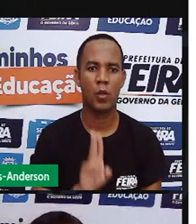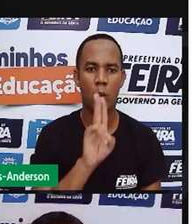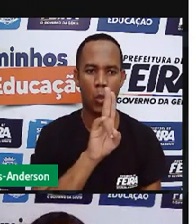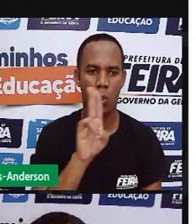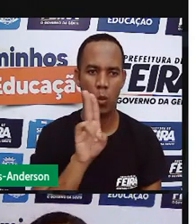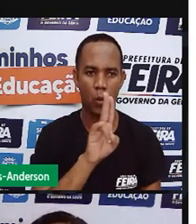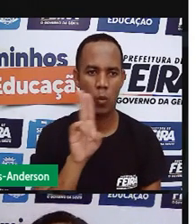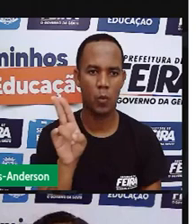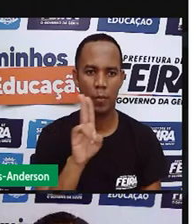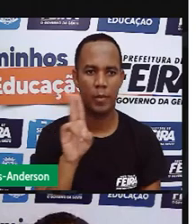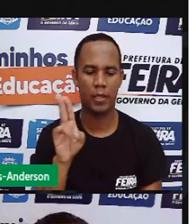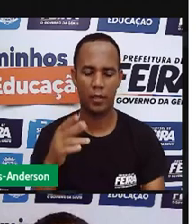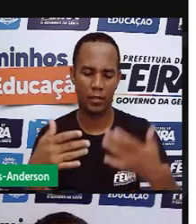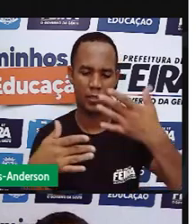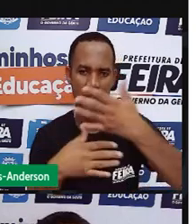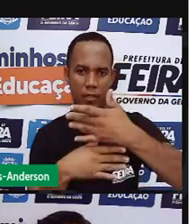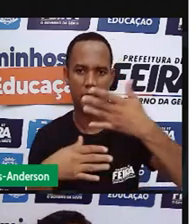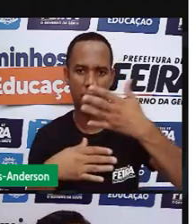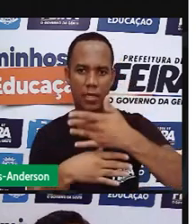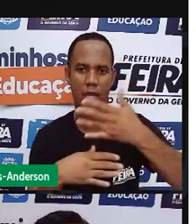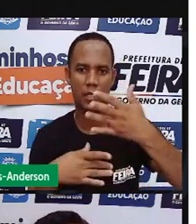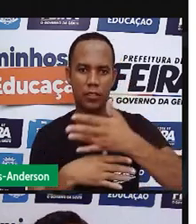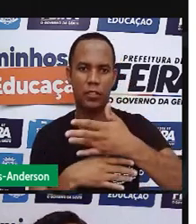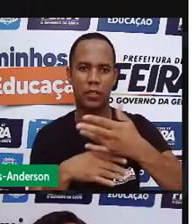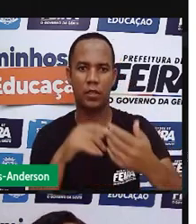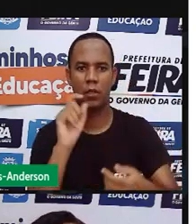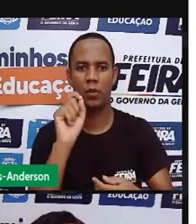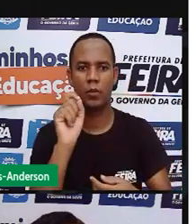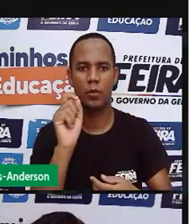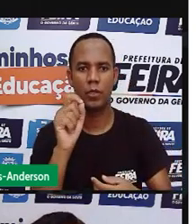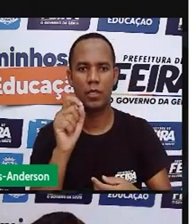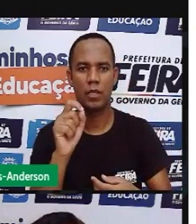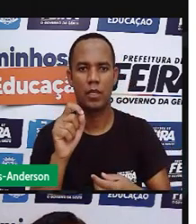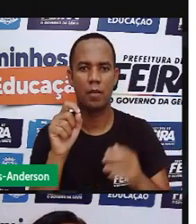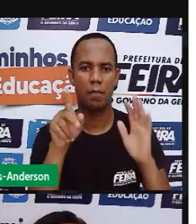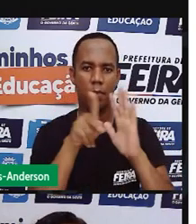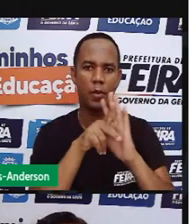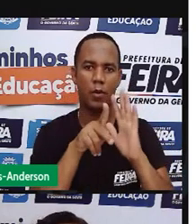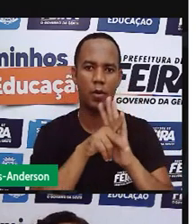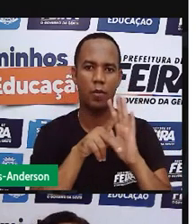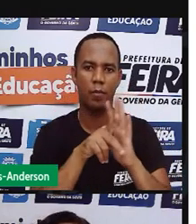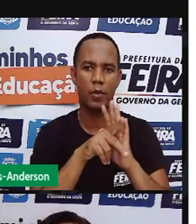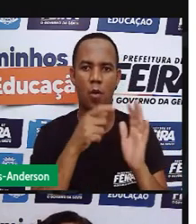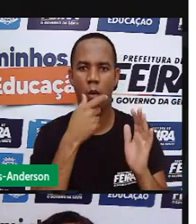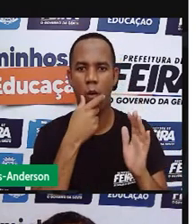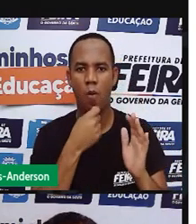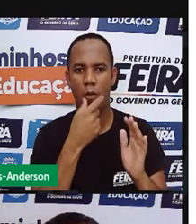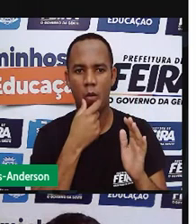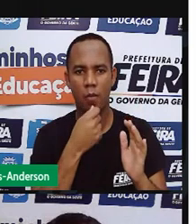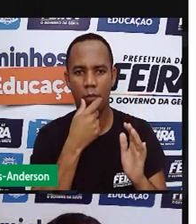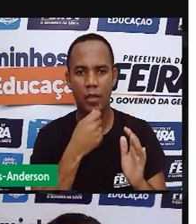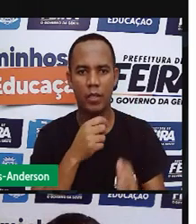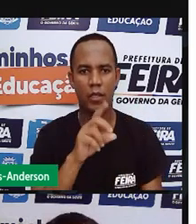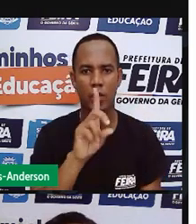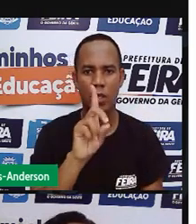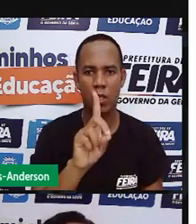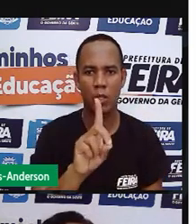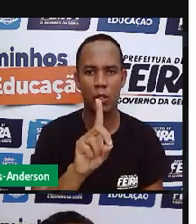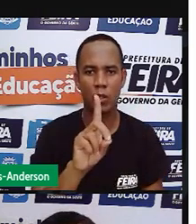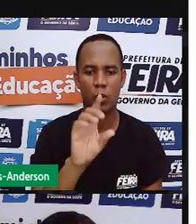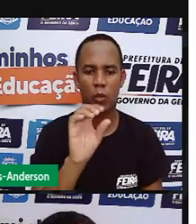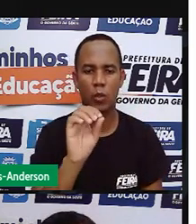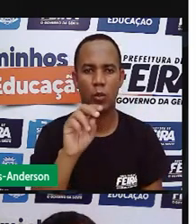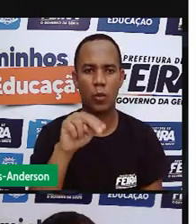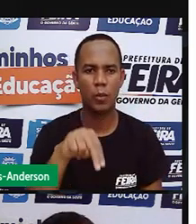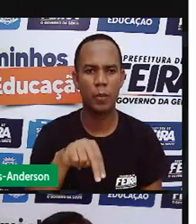cidade é uma homenagem dos considerados fundadores, o casal Domingos Barboso de Araújo e